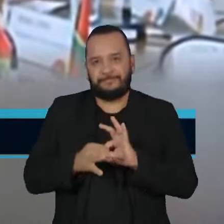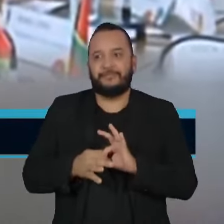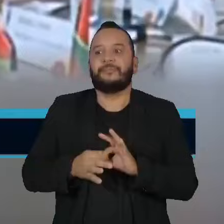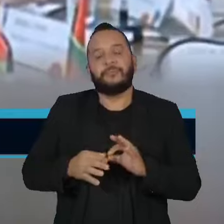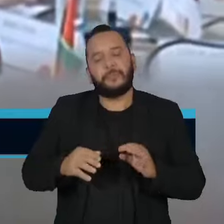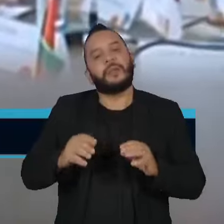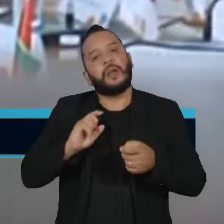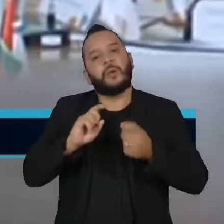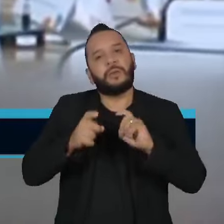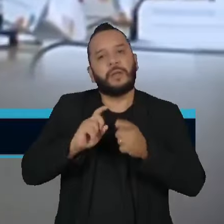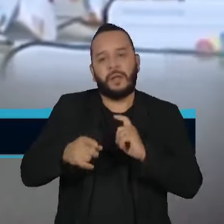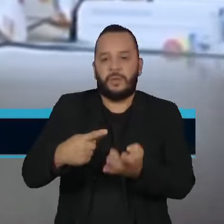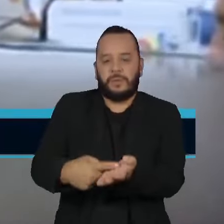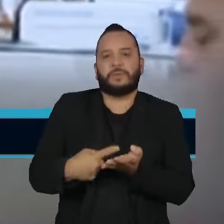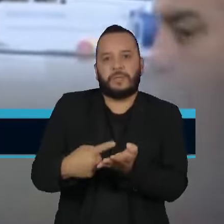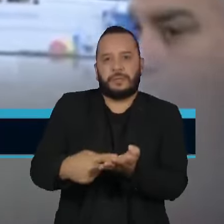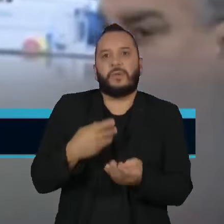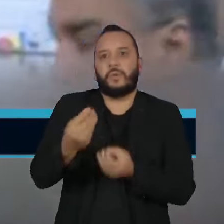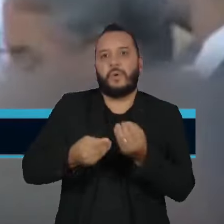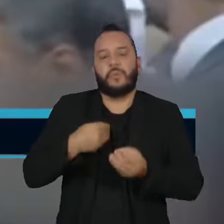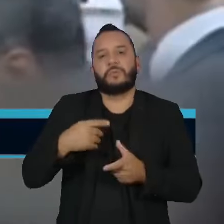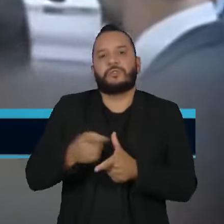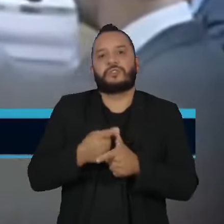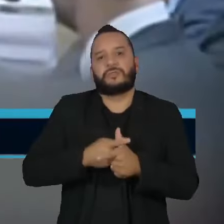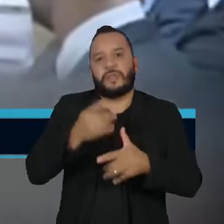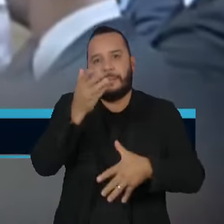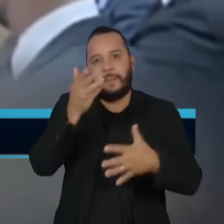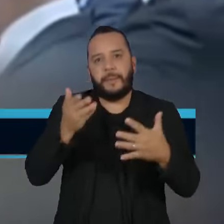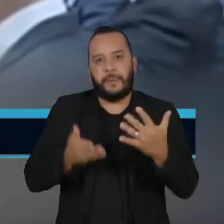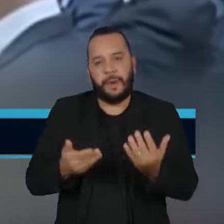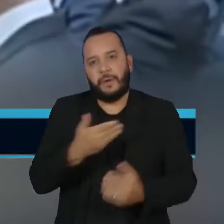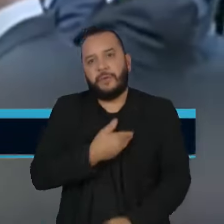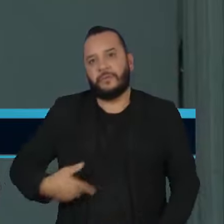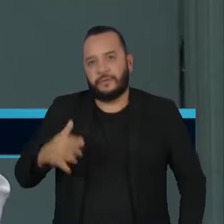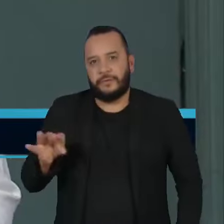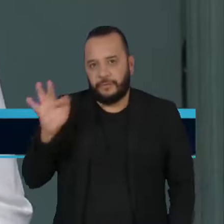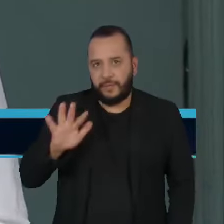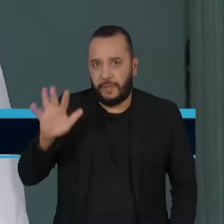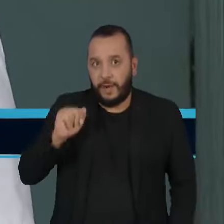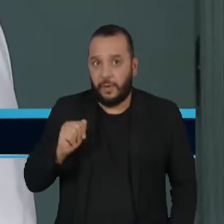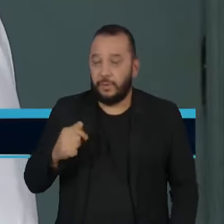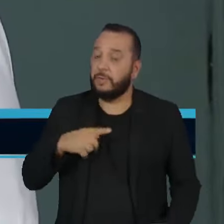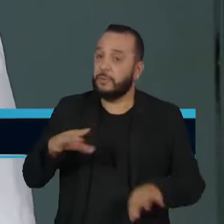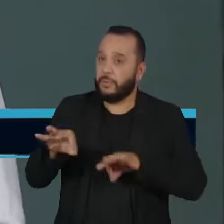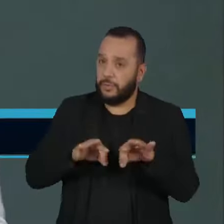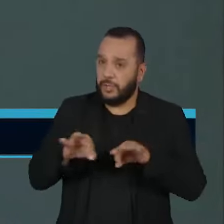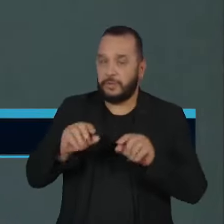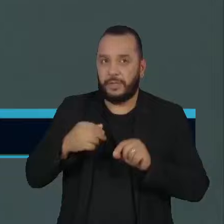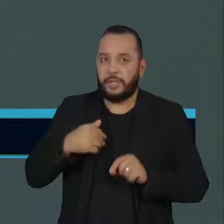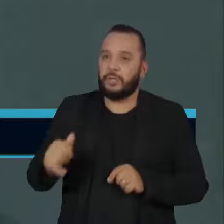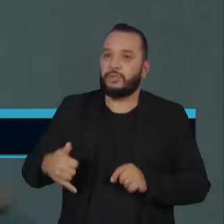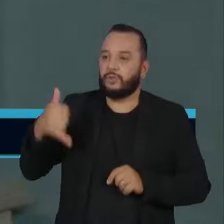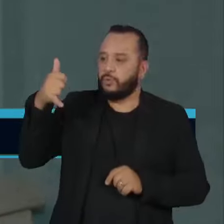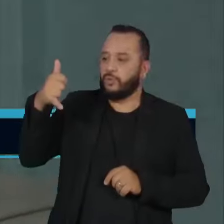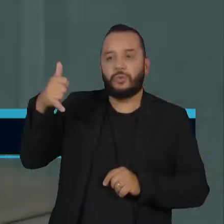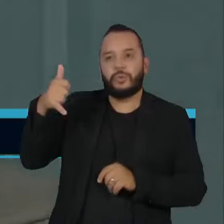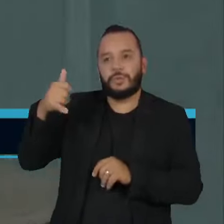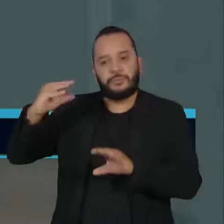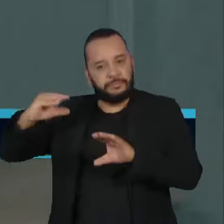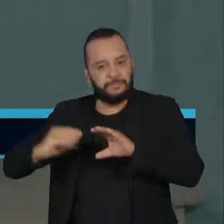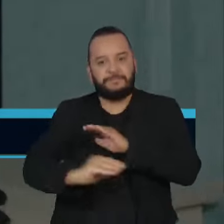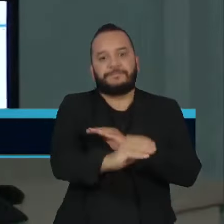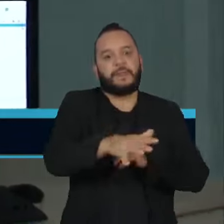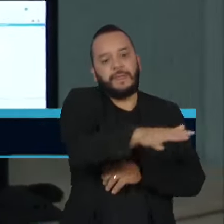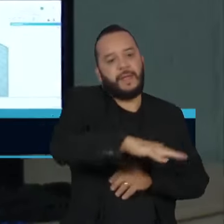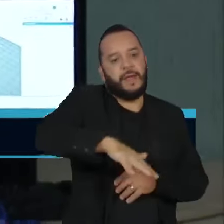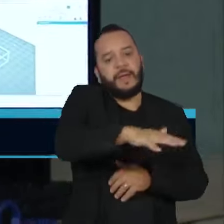negociações sobre o refinanciamento das dívidas com o governo federal. O programa Juros por Educação propõe que os estados